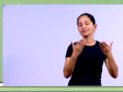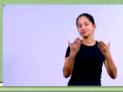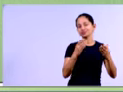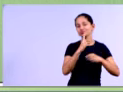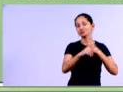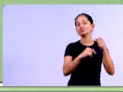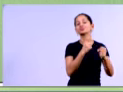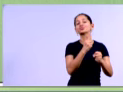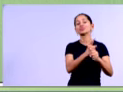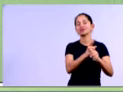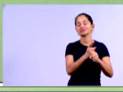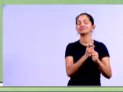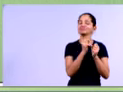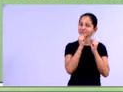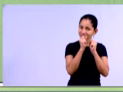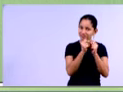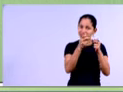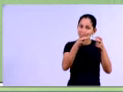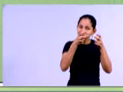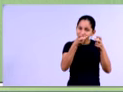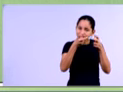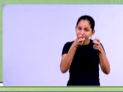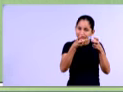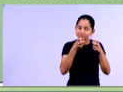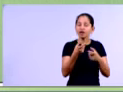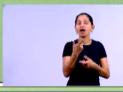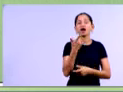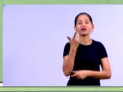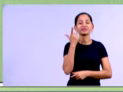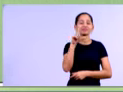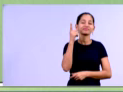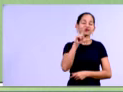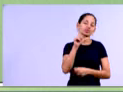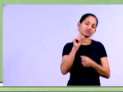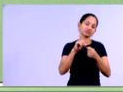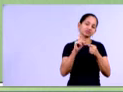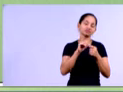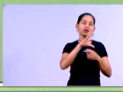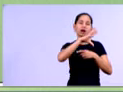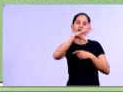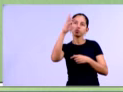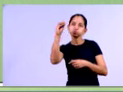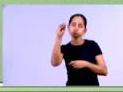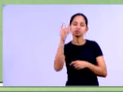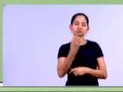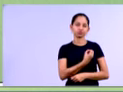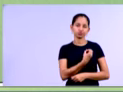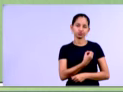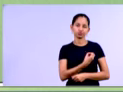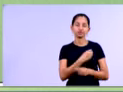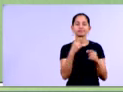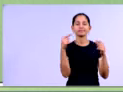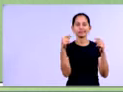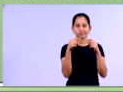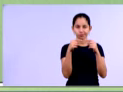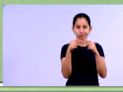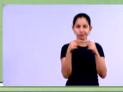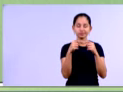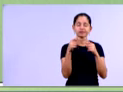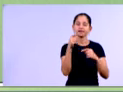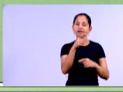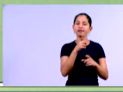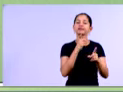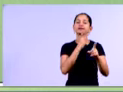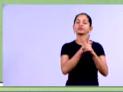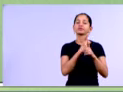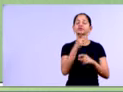dividido pelo passivo circulante. Então você pega o ativo circulante menos o resultado dessa divisão aqui, estoques dividido pelo passivo circulante. Você